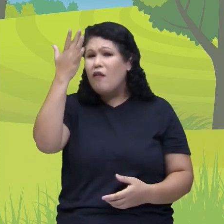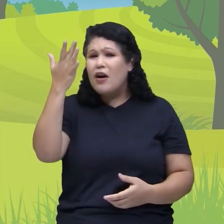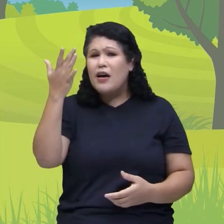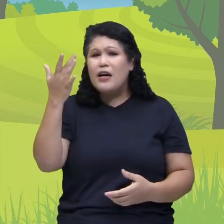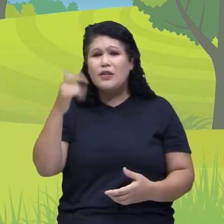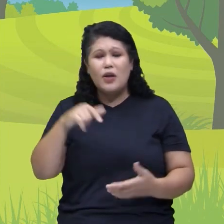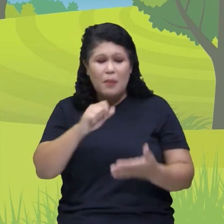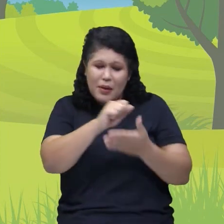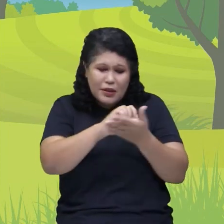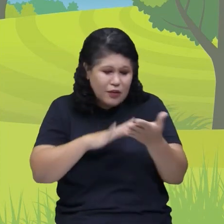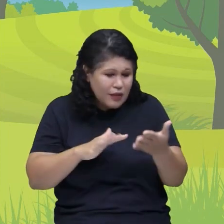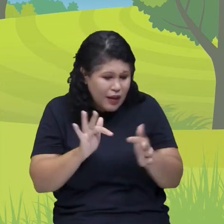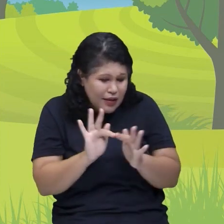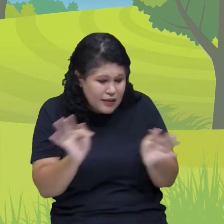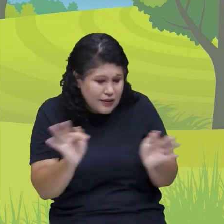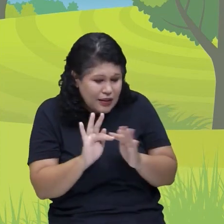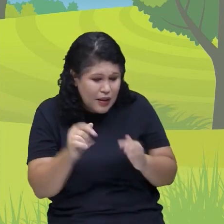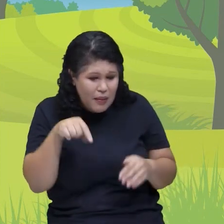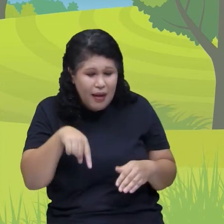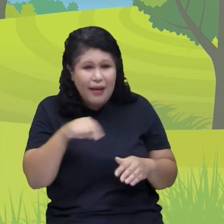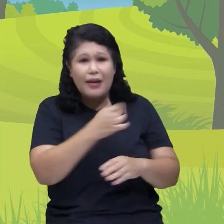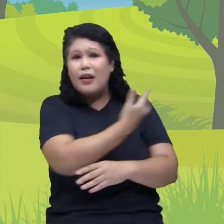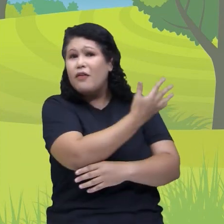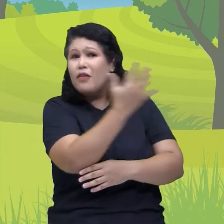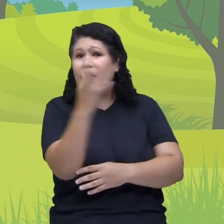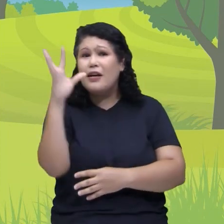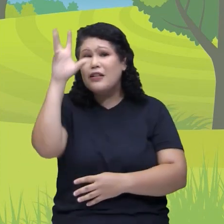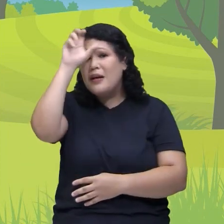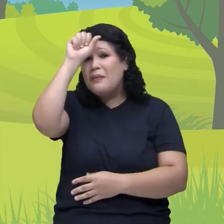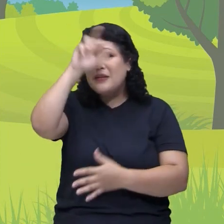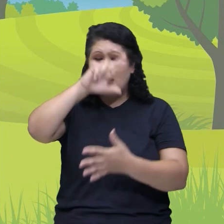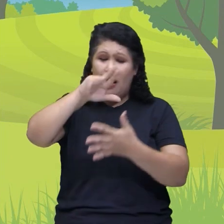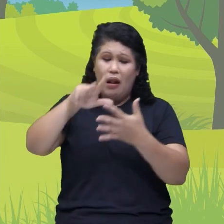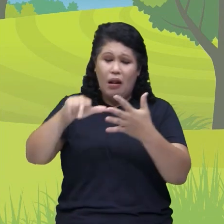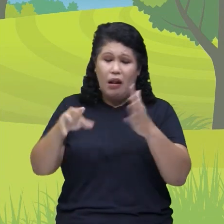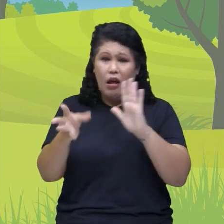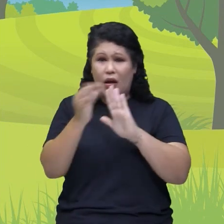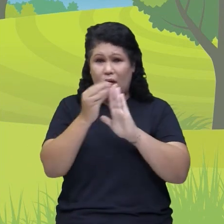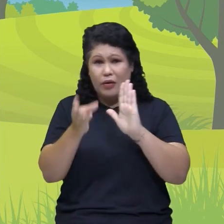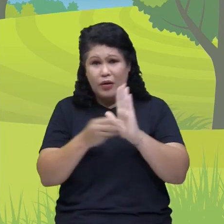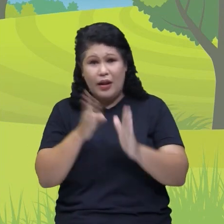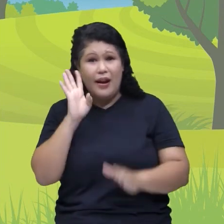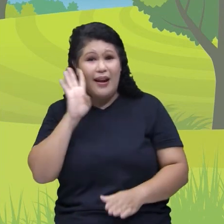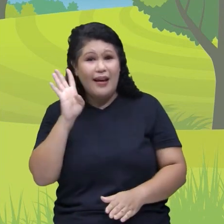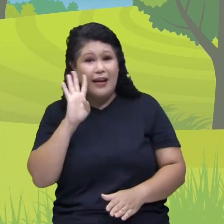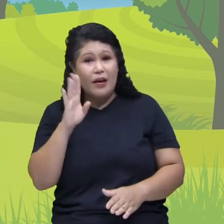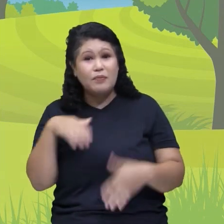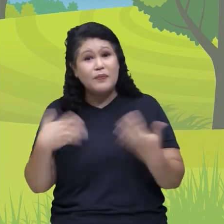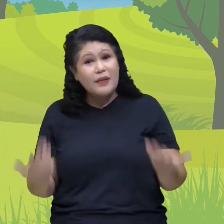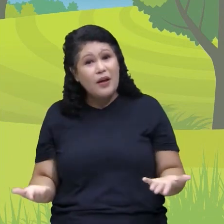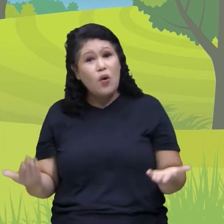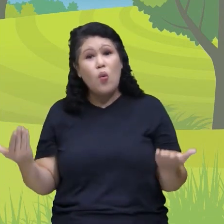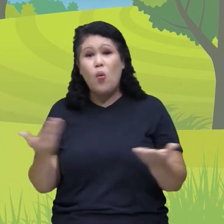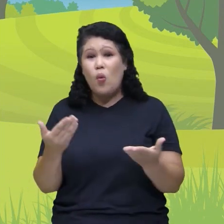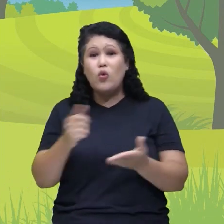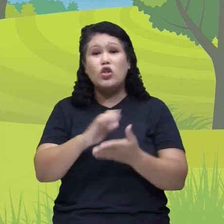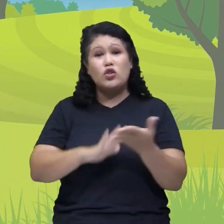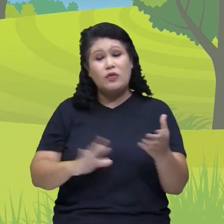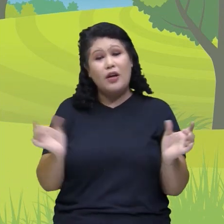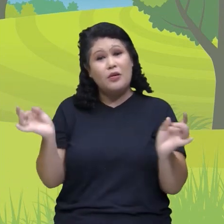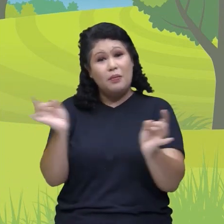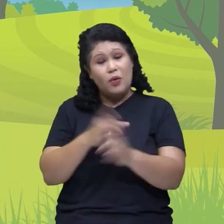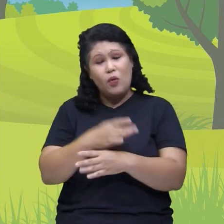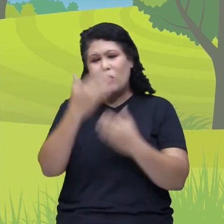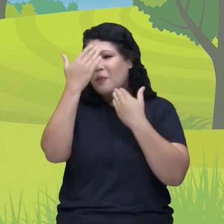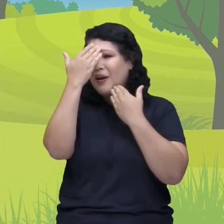simples na floresta, a gente pode aprender tanta coisa legal. Então, essa é a nossa atividade de hoje. Obrigado, papai.